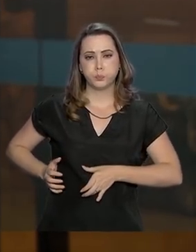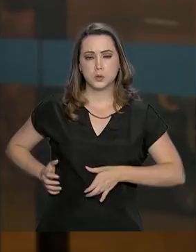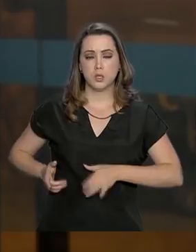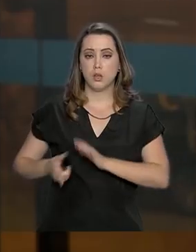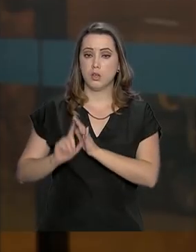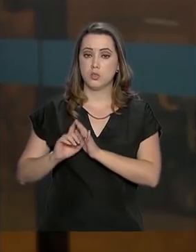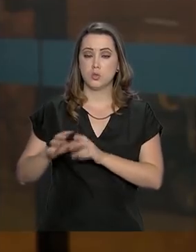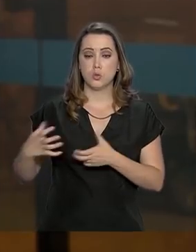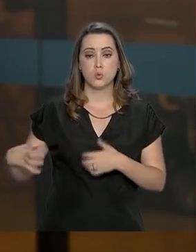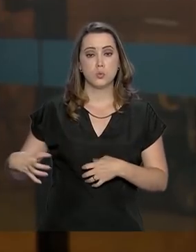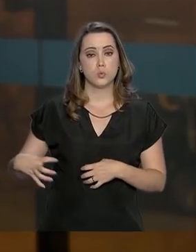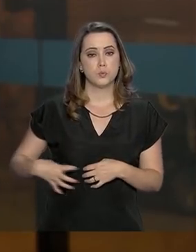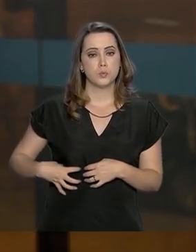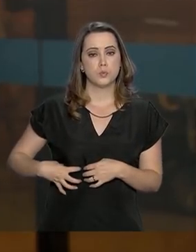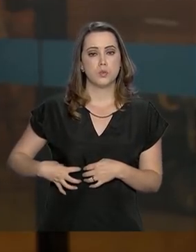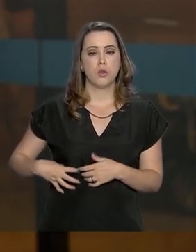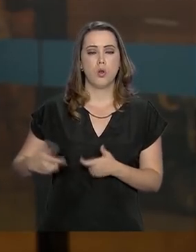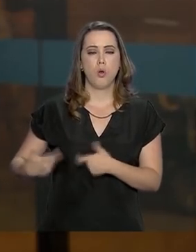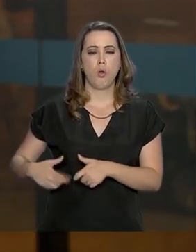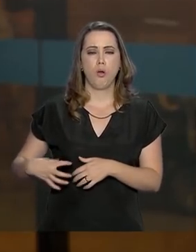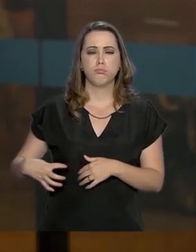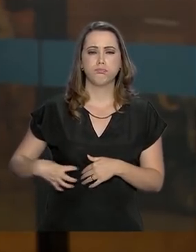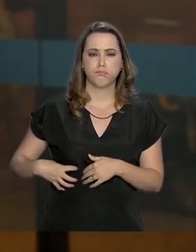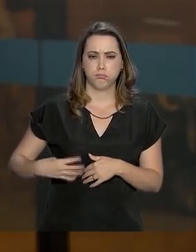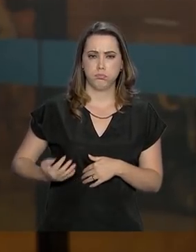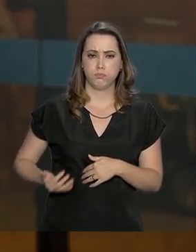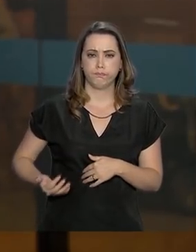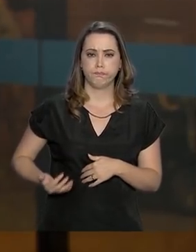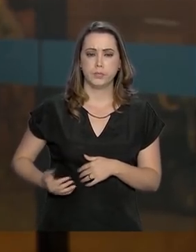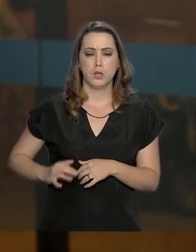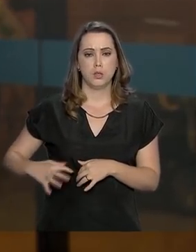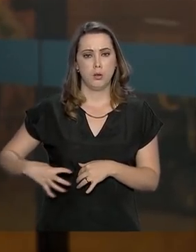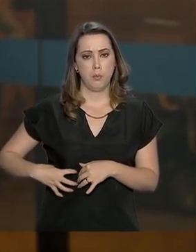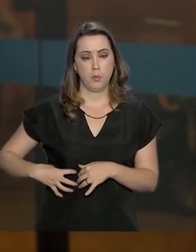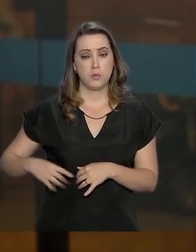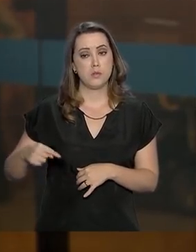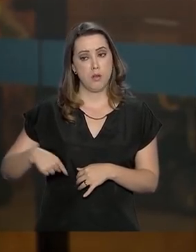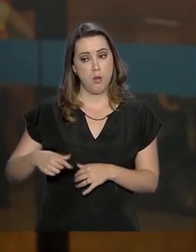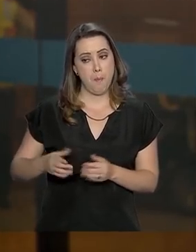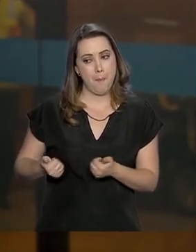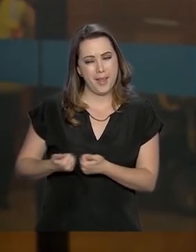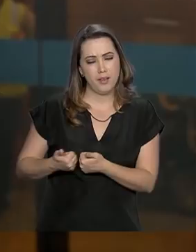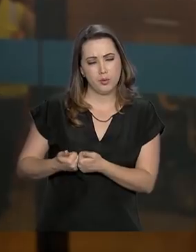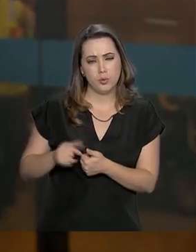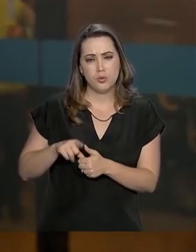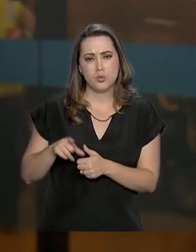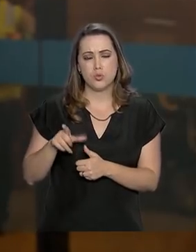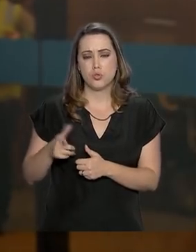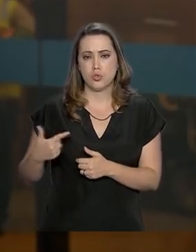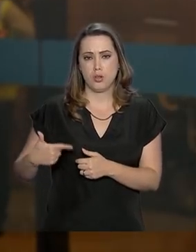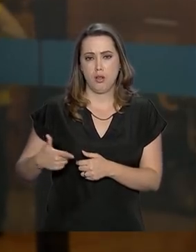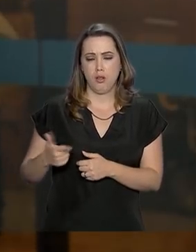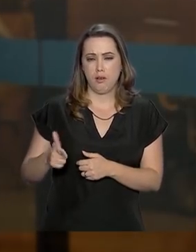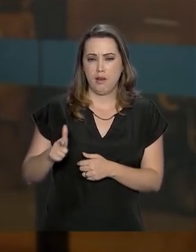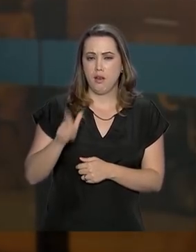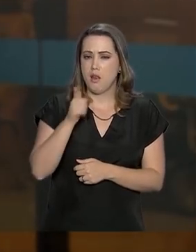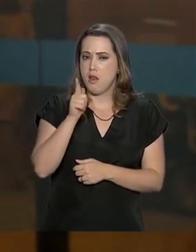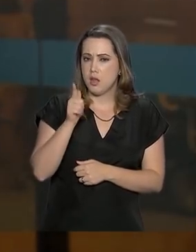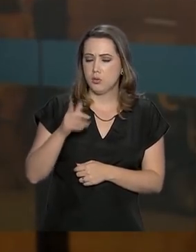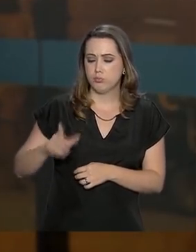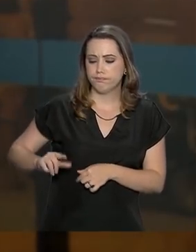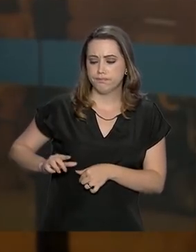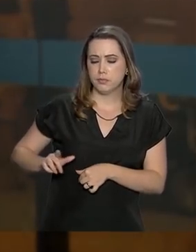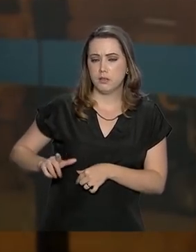estava acoplada a bolsa de colostomia. O presidente foi submetido a uma punção guiada por